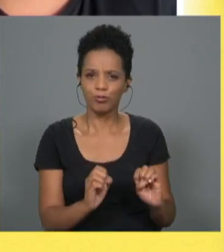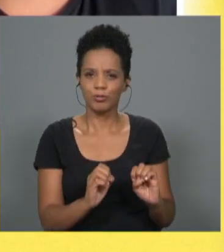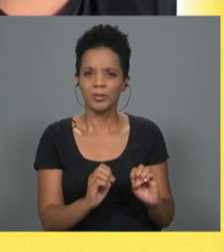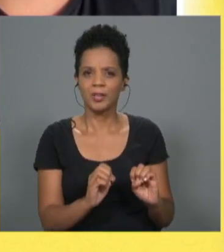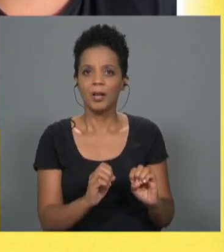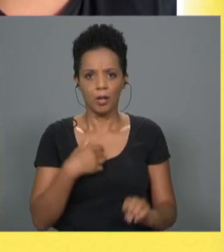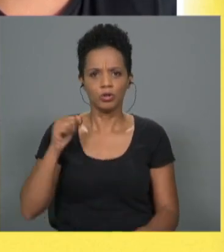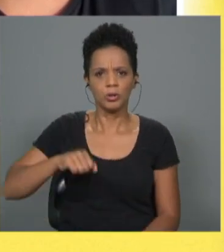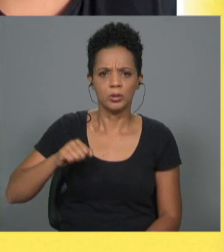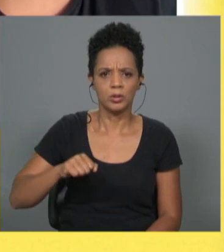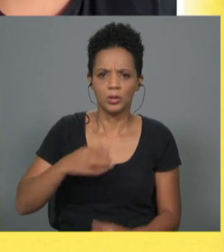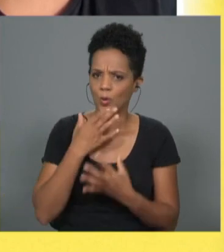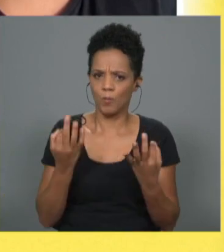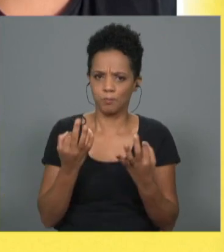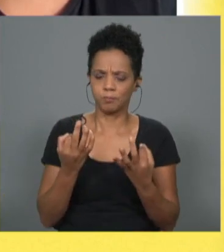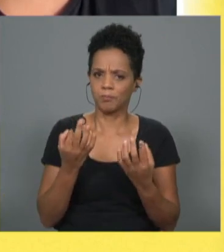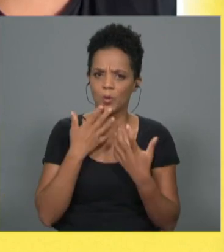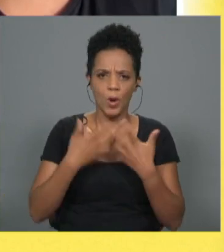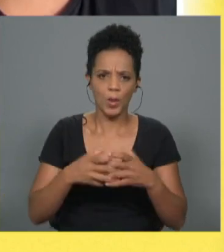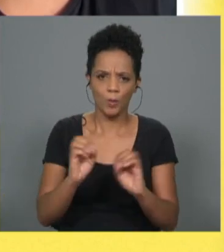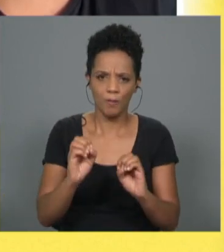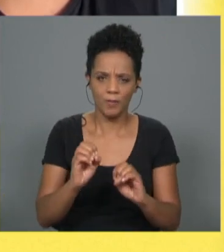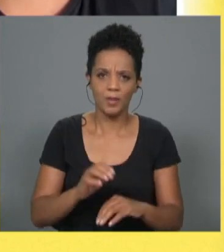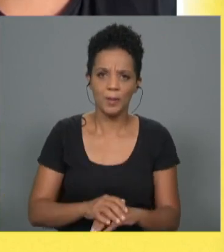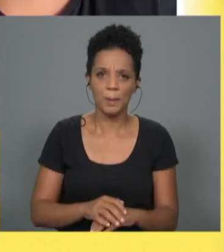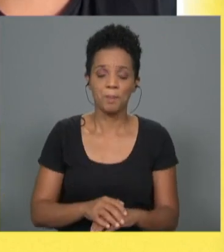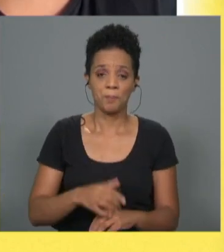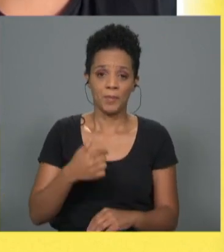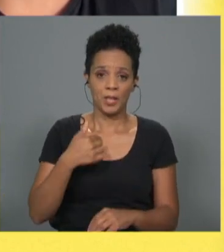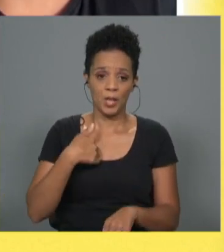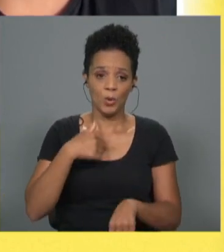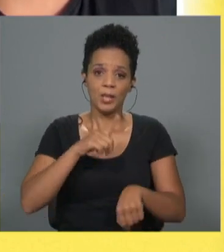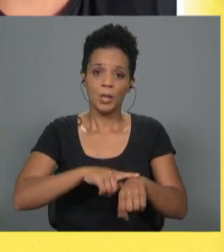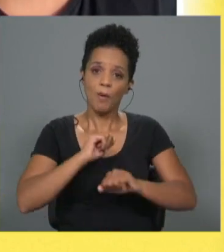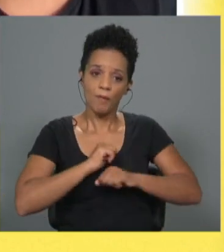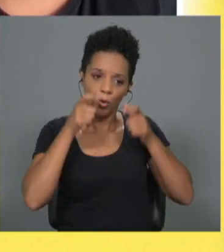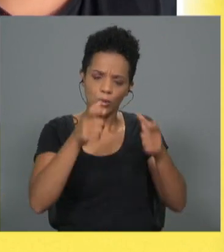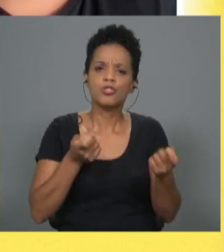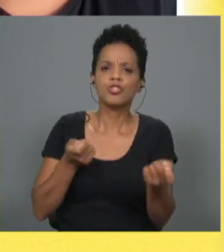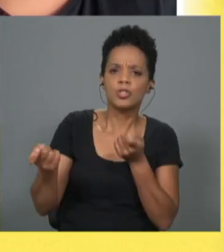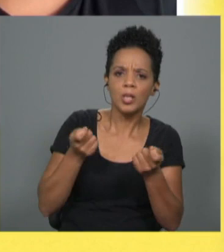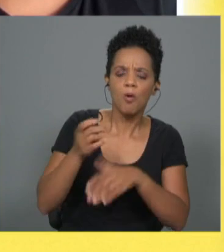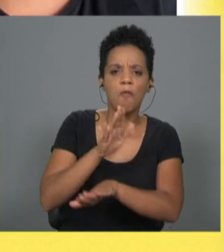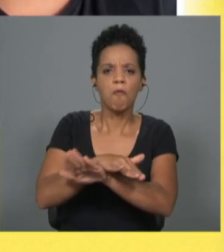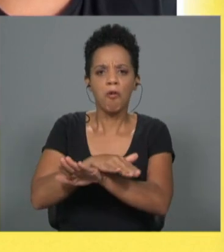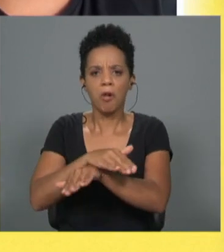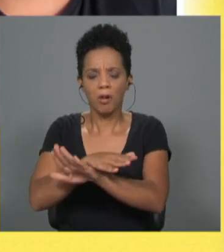Sim, sim, sem dúvida, pois sendo dona do meu tempo... Faz a gestão, folga quando